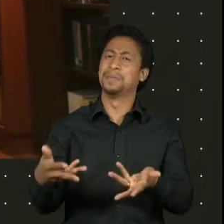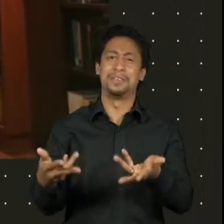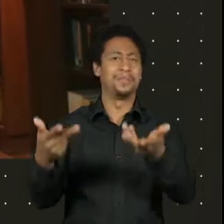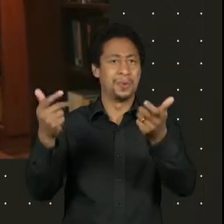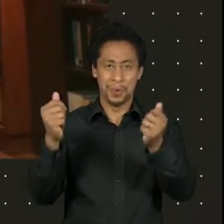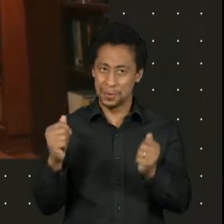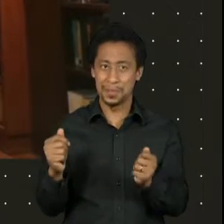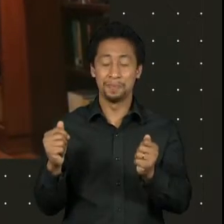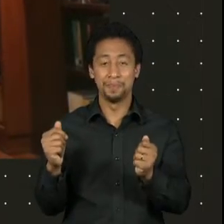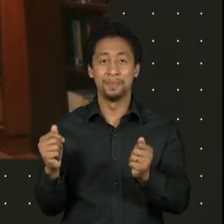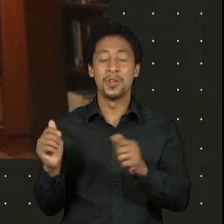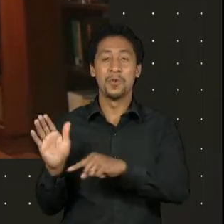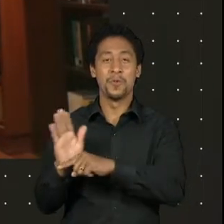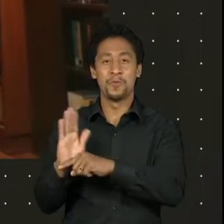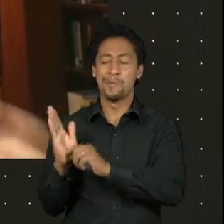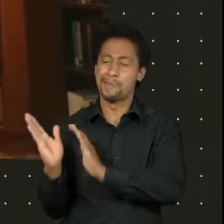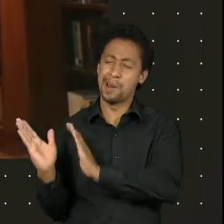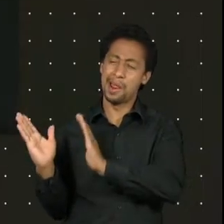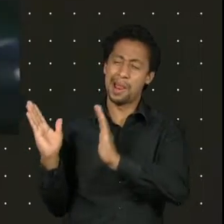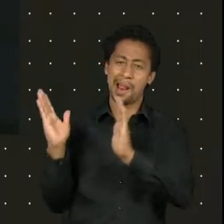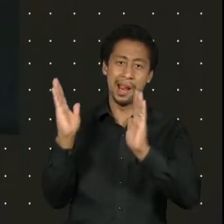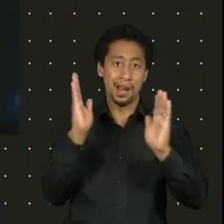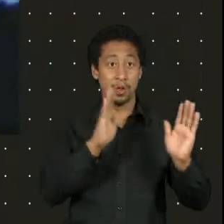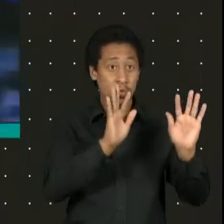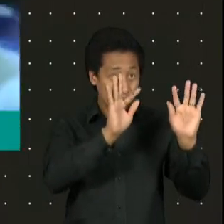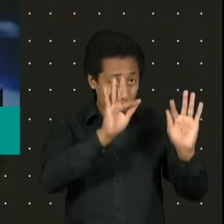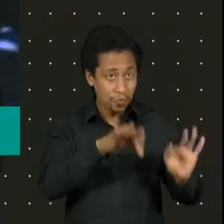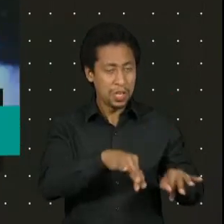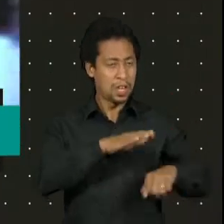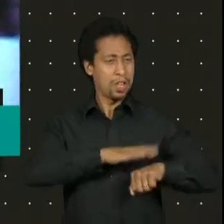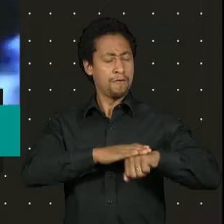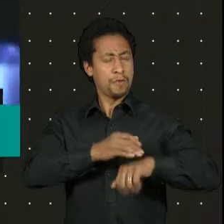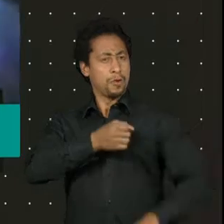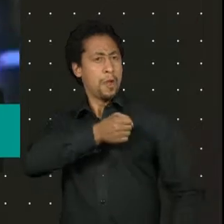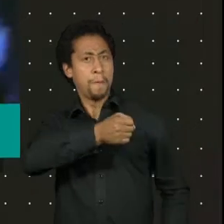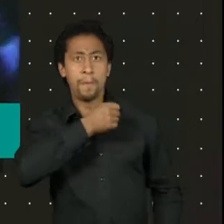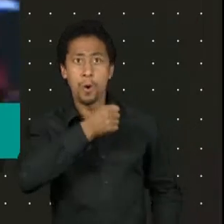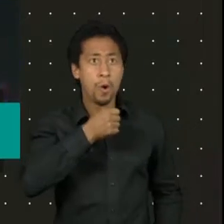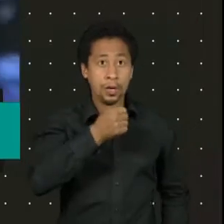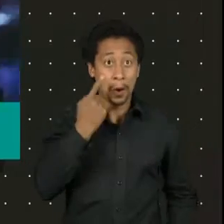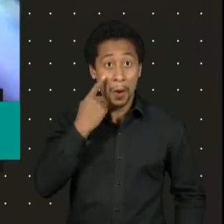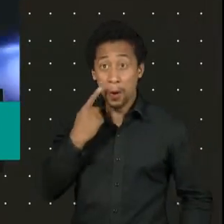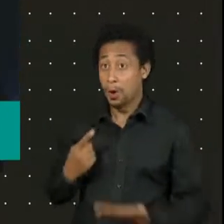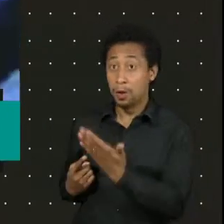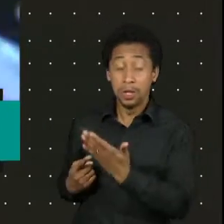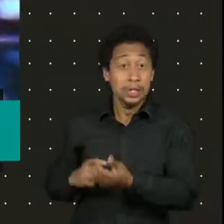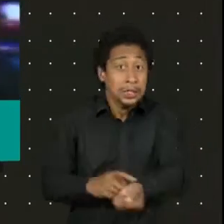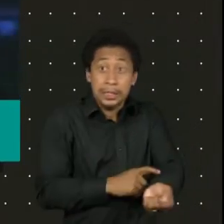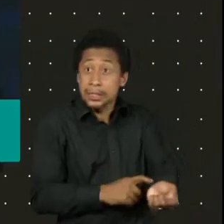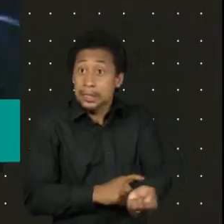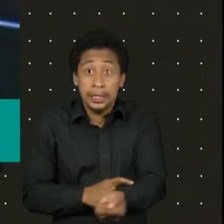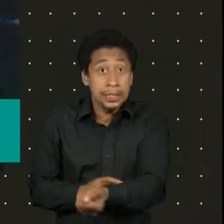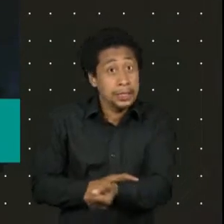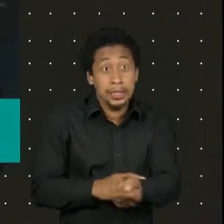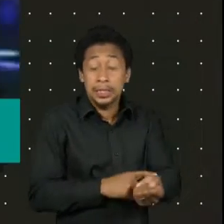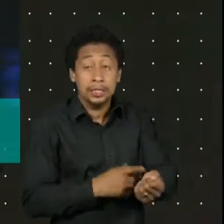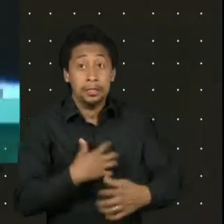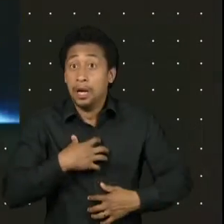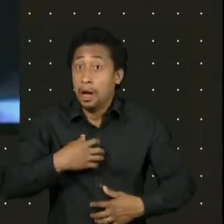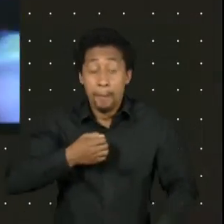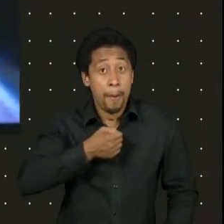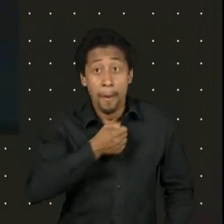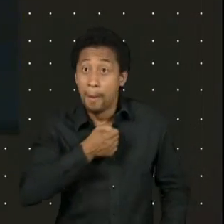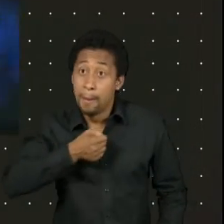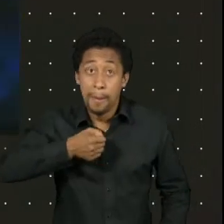fazendo aquela repórter completamente nervosa, inspirada naquele